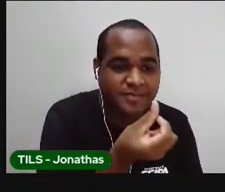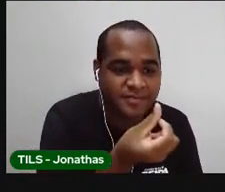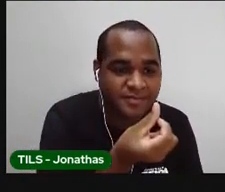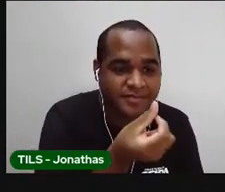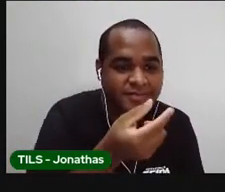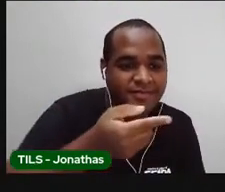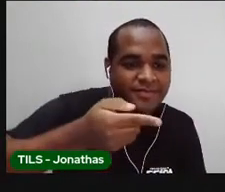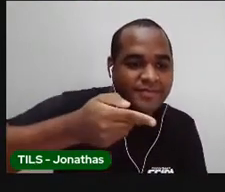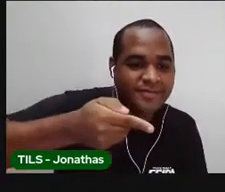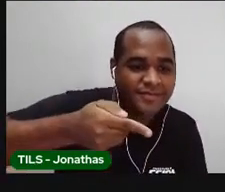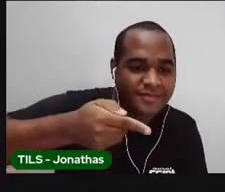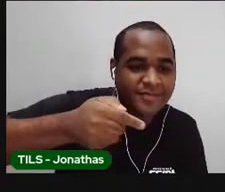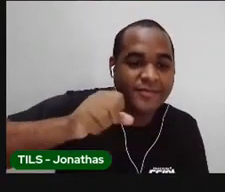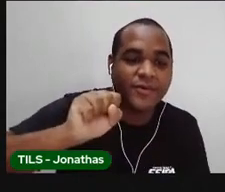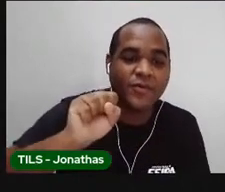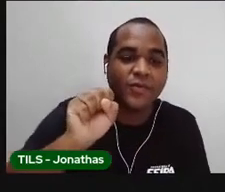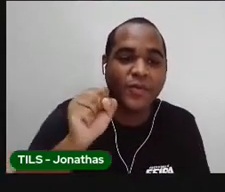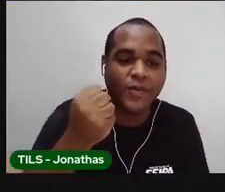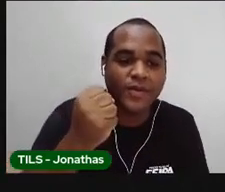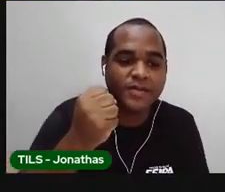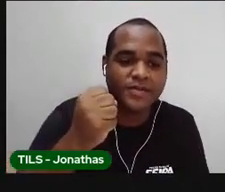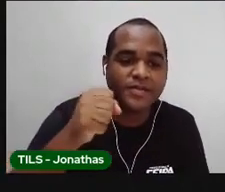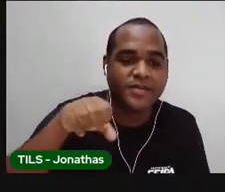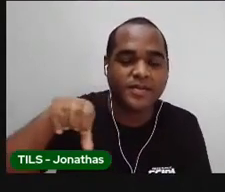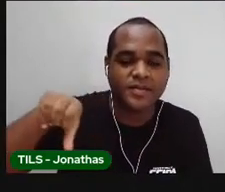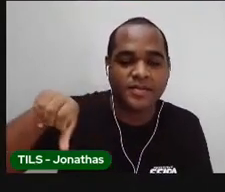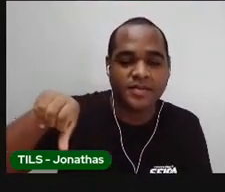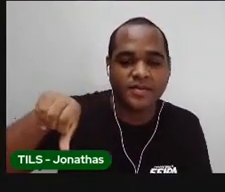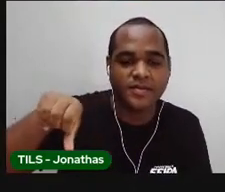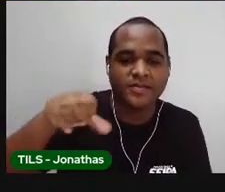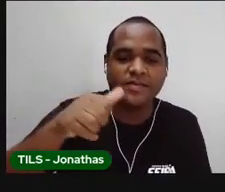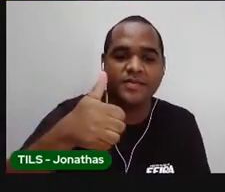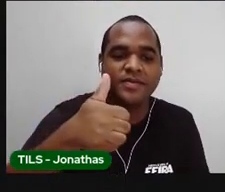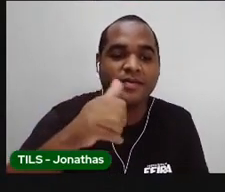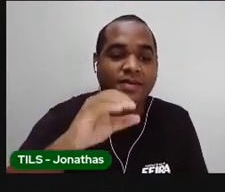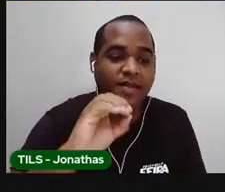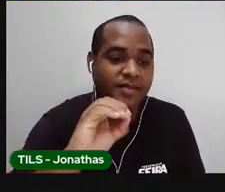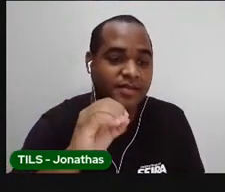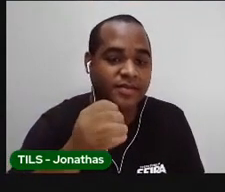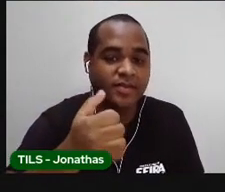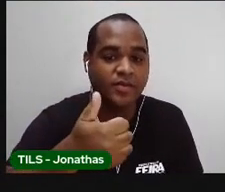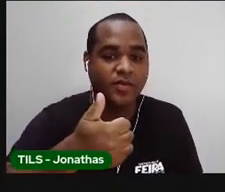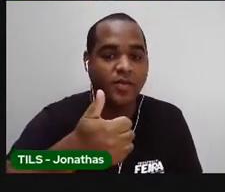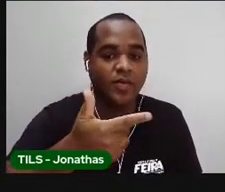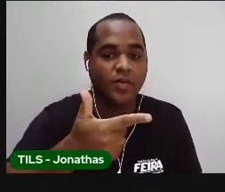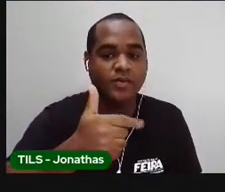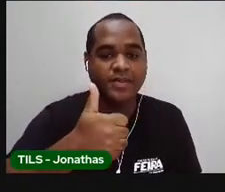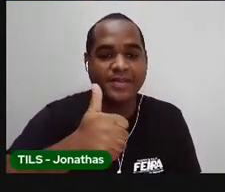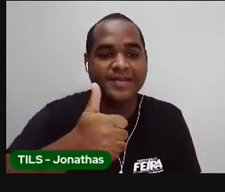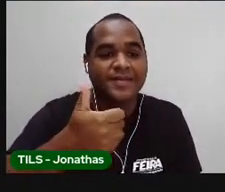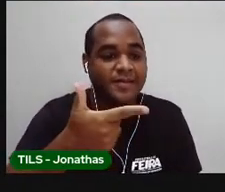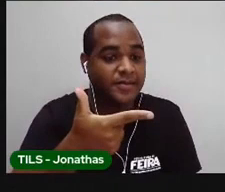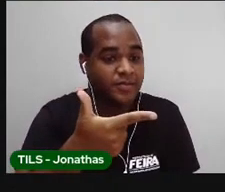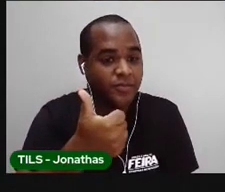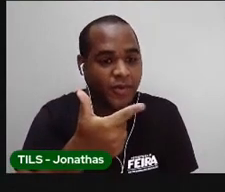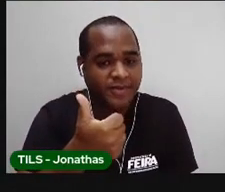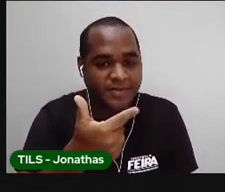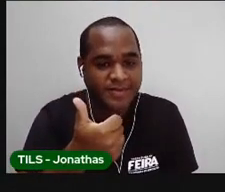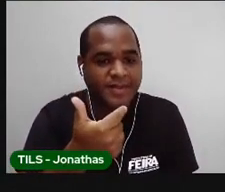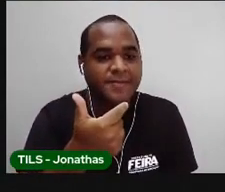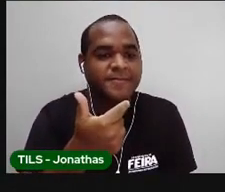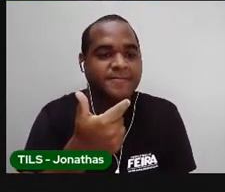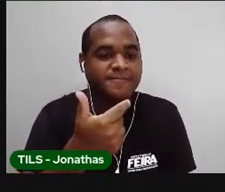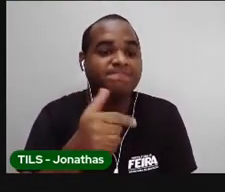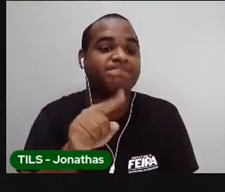6, 7, 8, 9, 10, 11, 12.